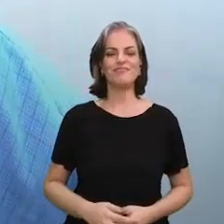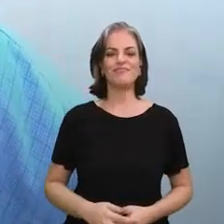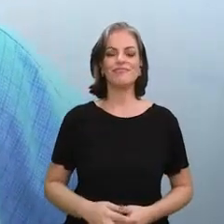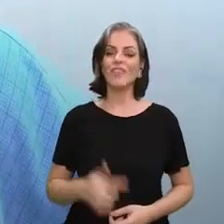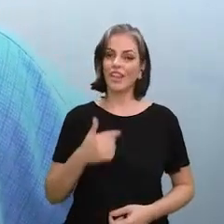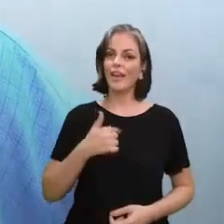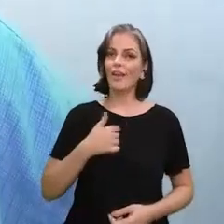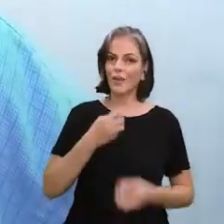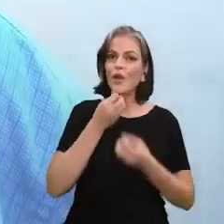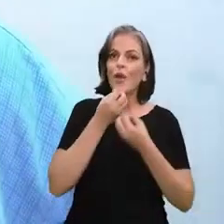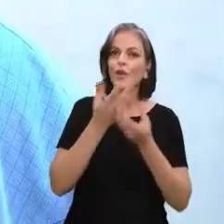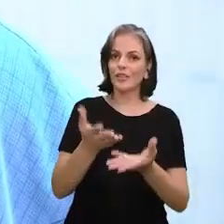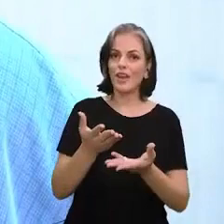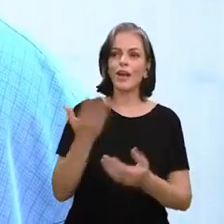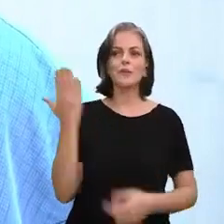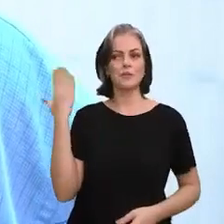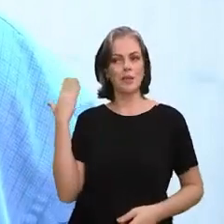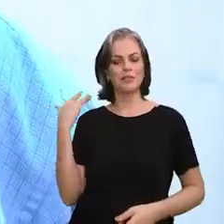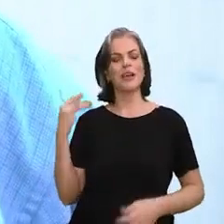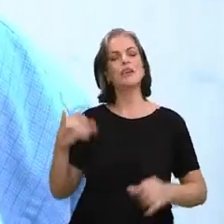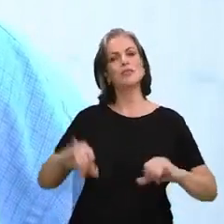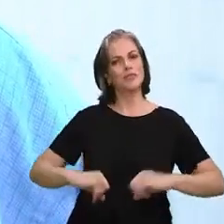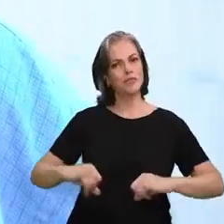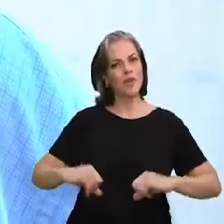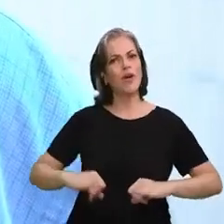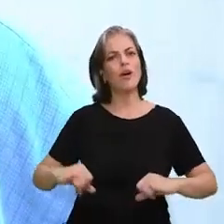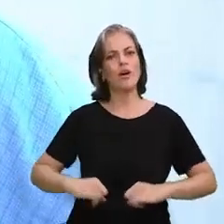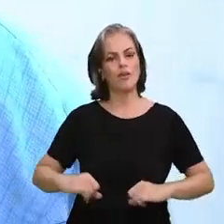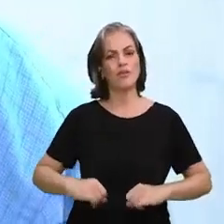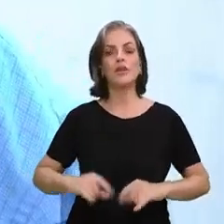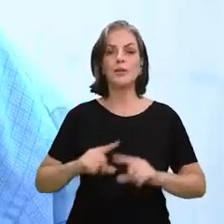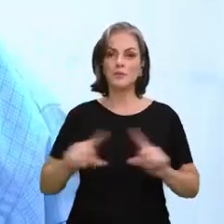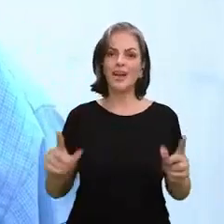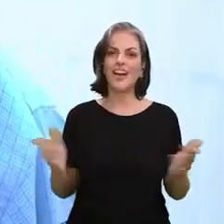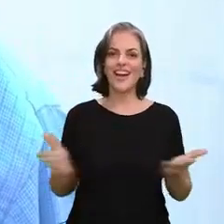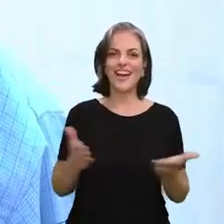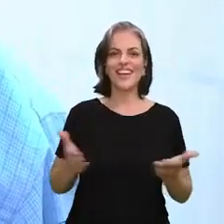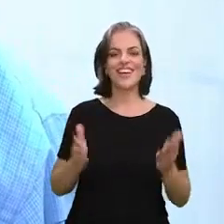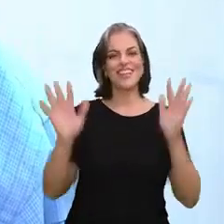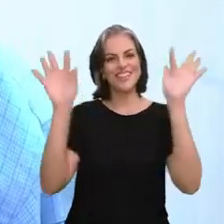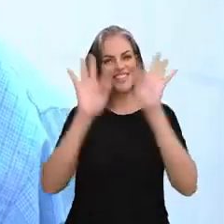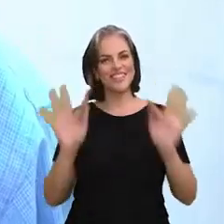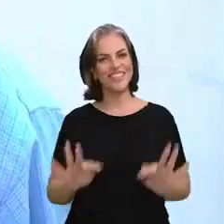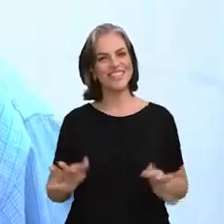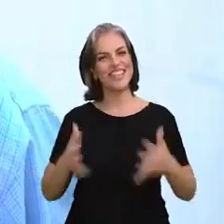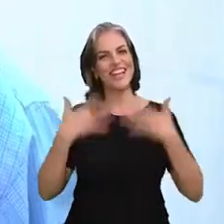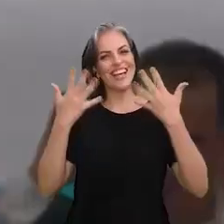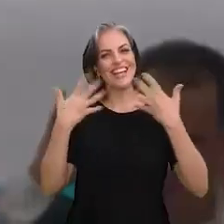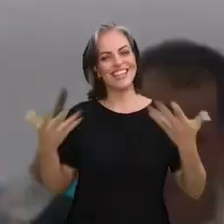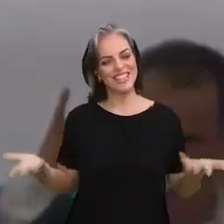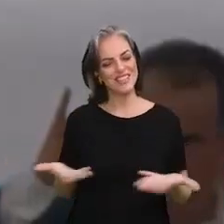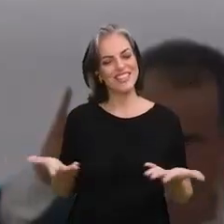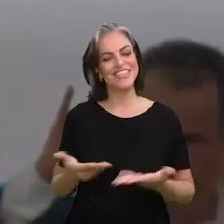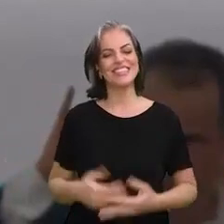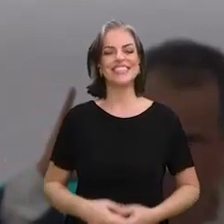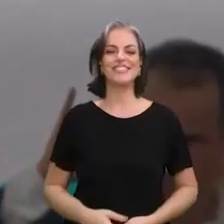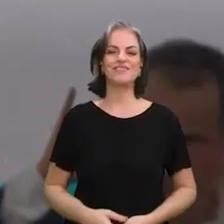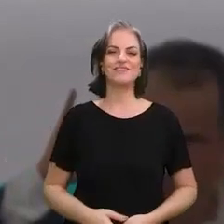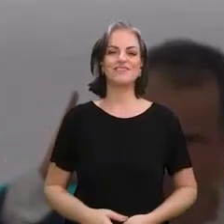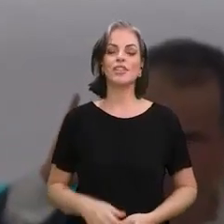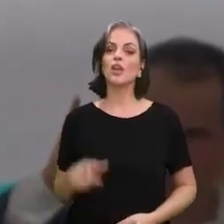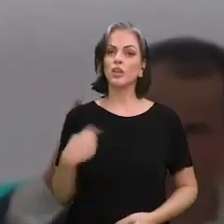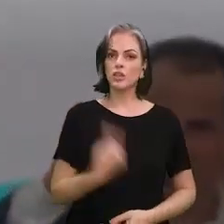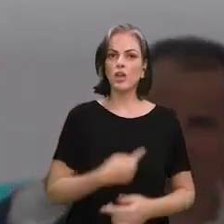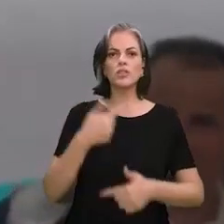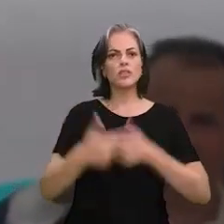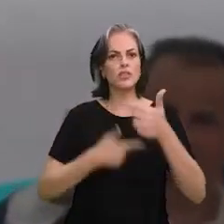confesso a vocês que vivi o passado, o sofrimento do passado e estou vivendo a abundância do presente. Nós estamos fazendo um